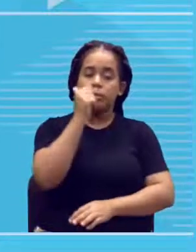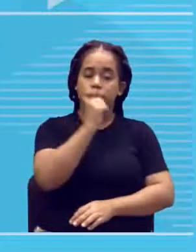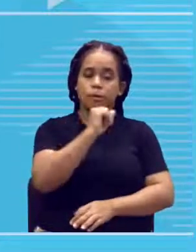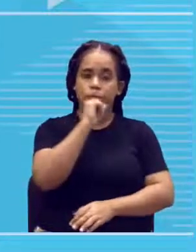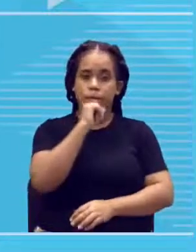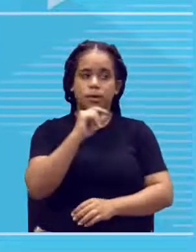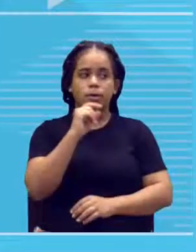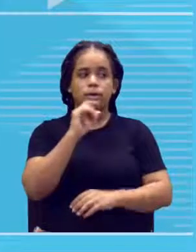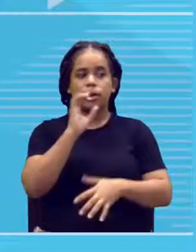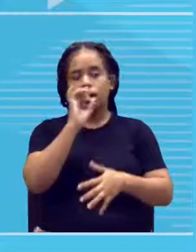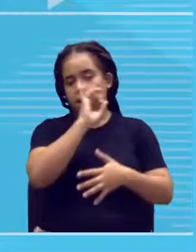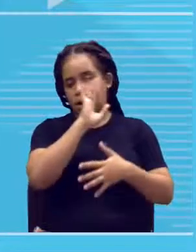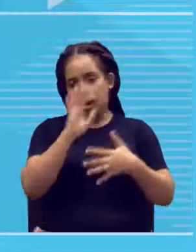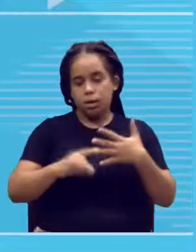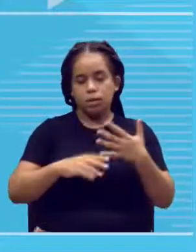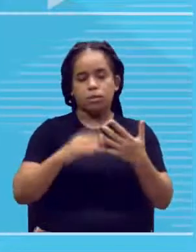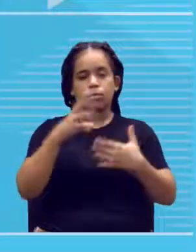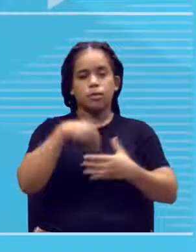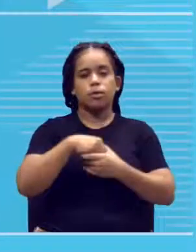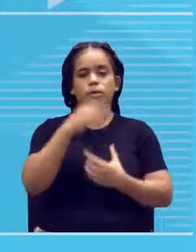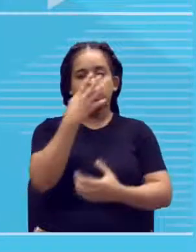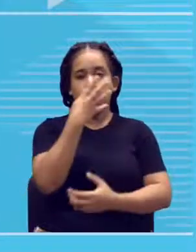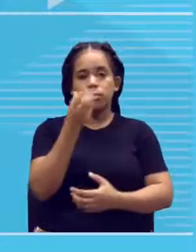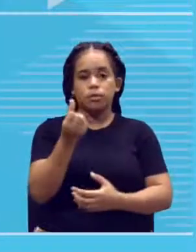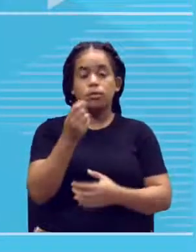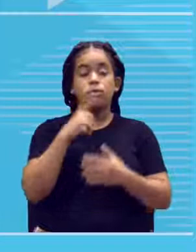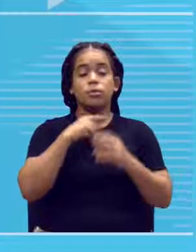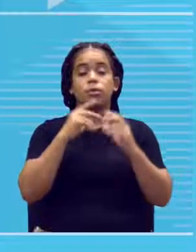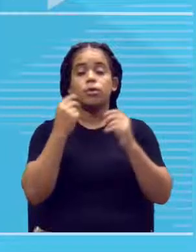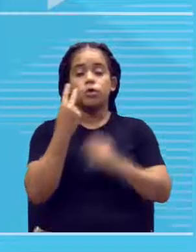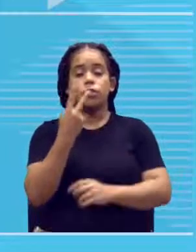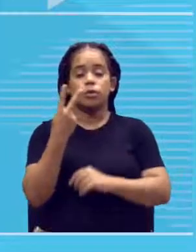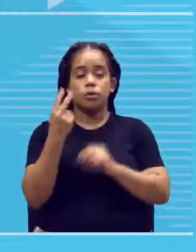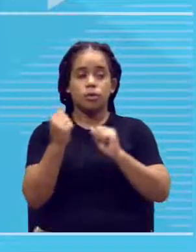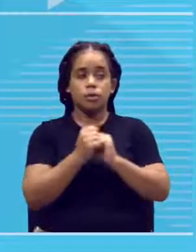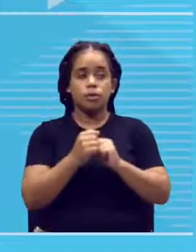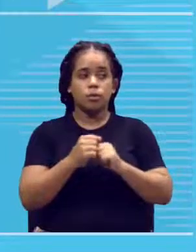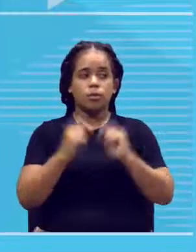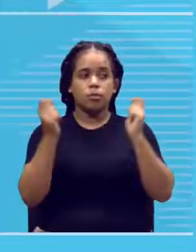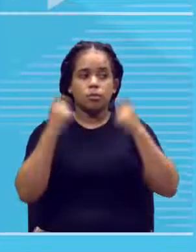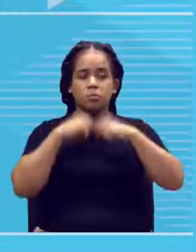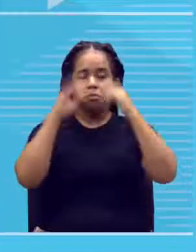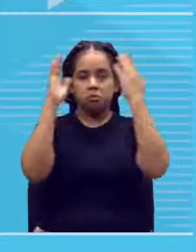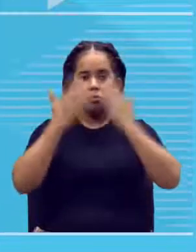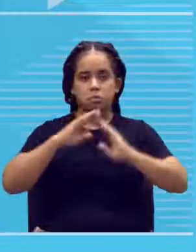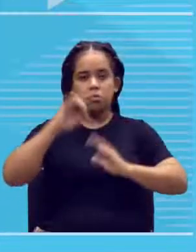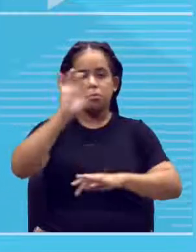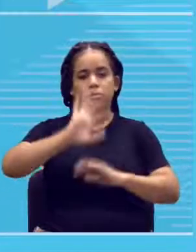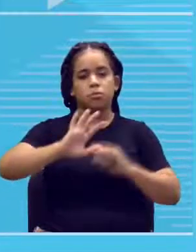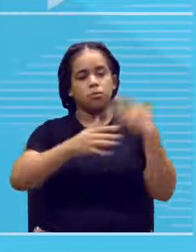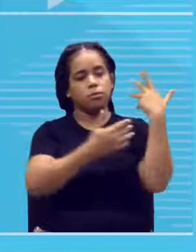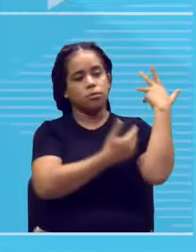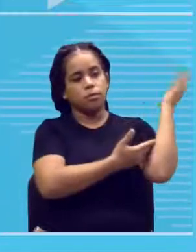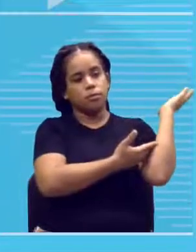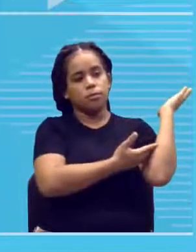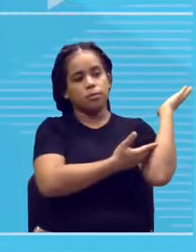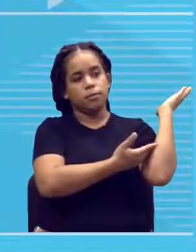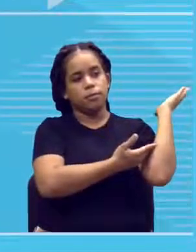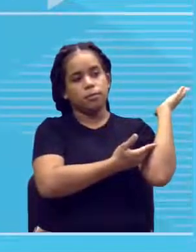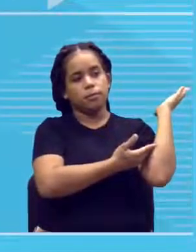esses conjuntos, cada um deles, fica organizado em pares. A gente pode analisar esses pares aqui, ó, nesse